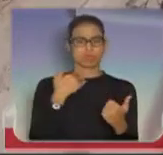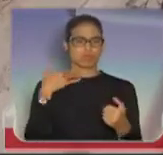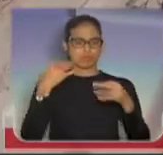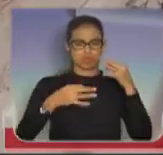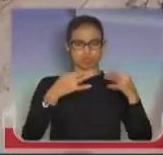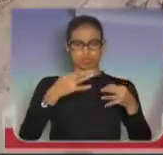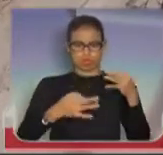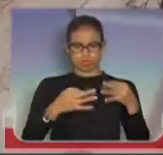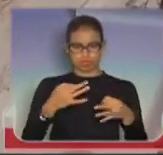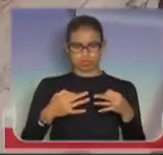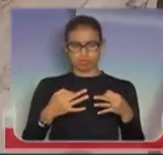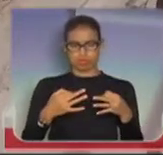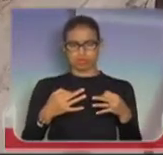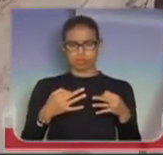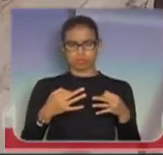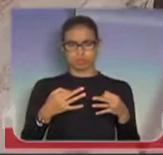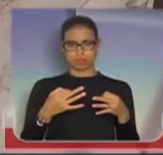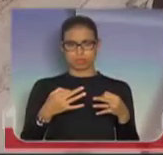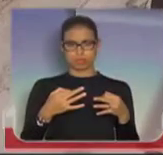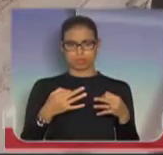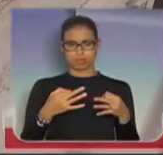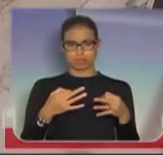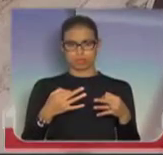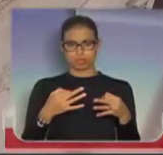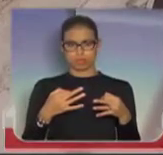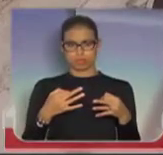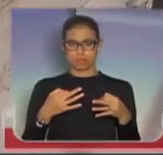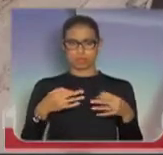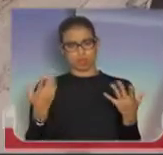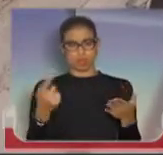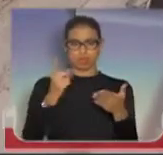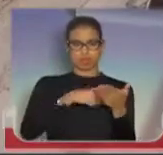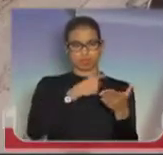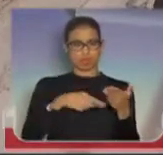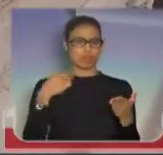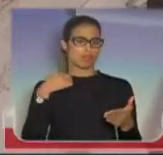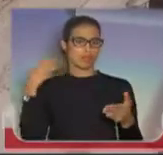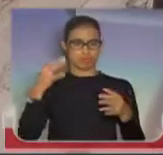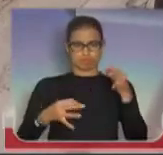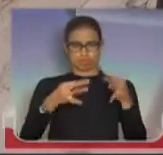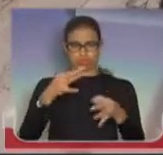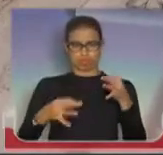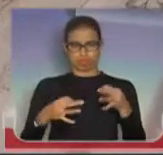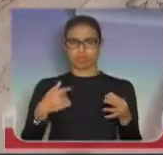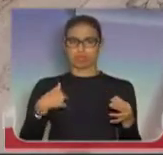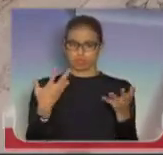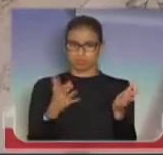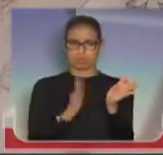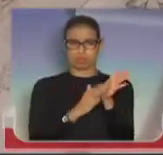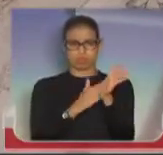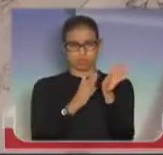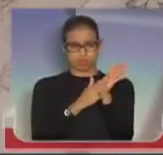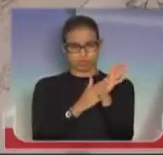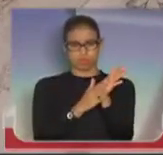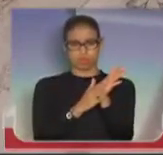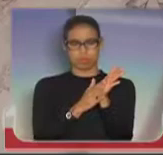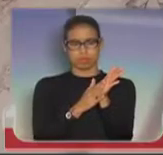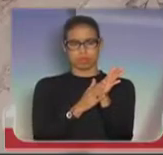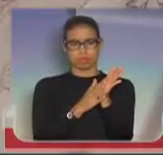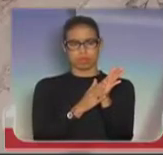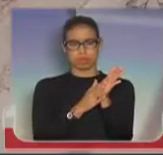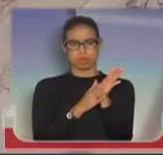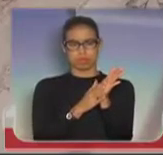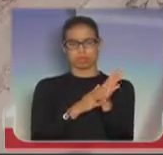pela improcedência ou cancelaram o julgamento. Então eu quero aqui parabenizar publicamente os